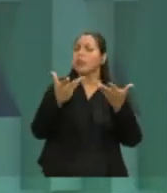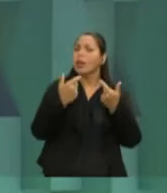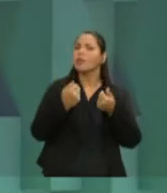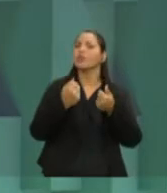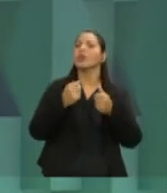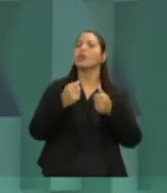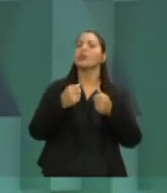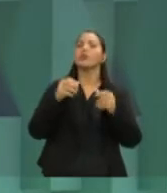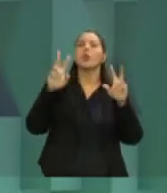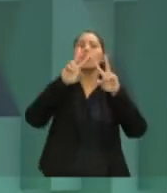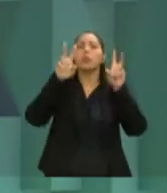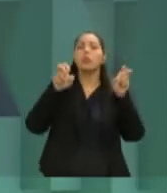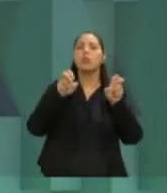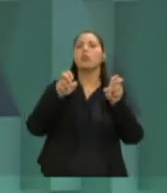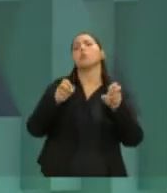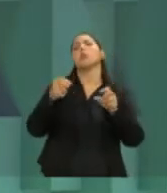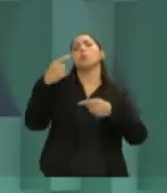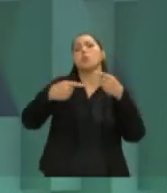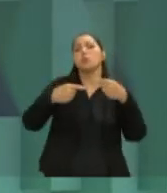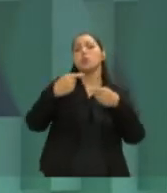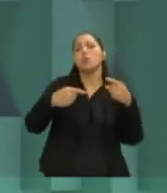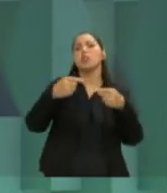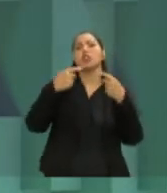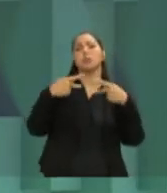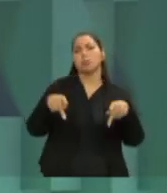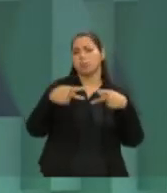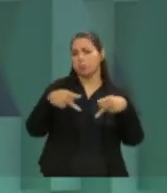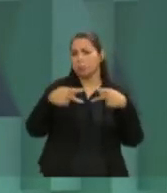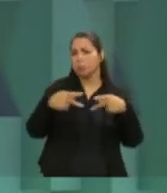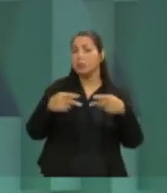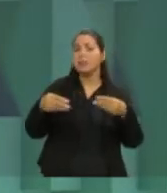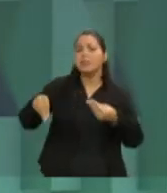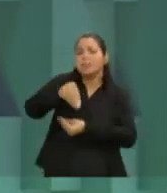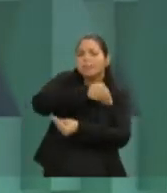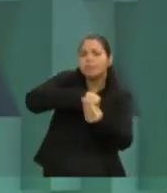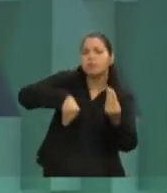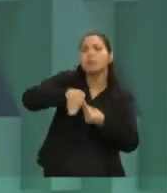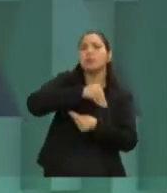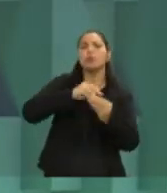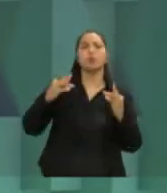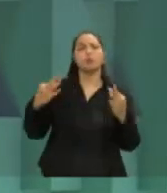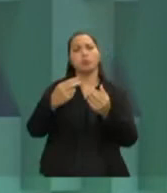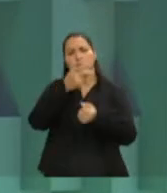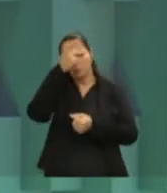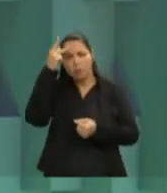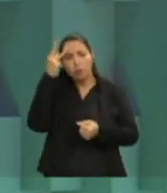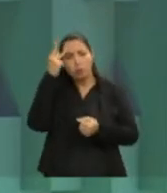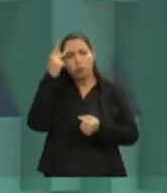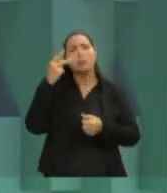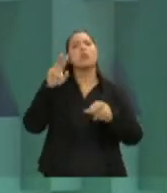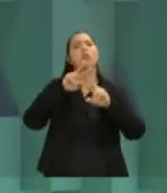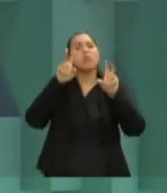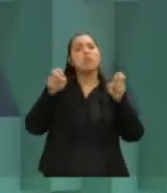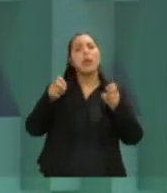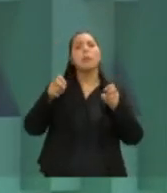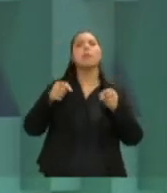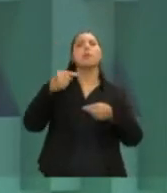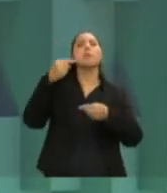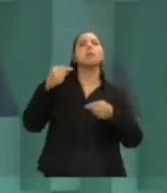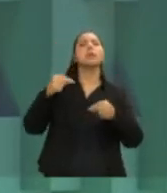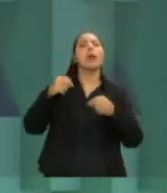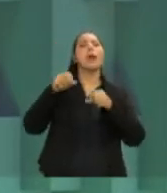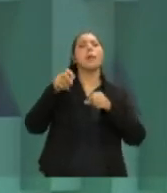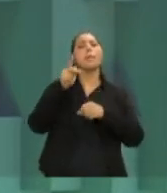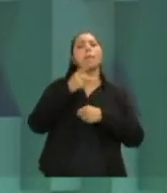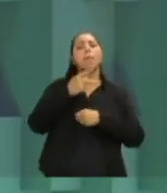experiência muito interessante, como você consegue articular todo mundo. Mas eu quero reafirmar, gente, políticas públicas e oportunidade